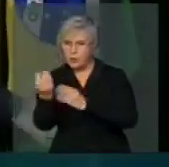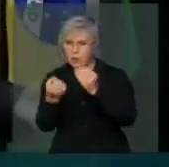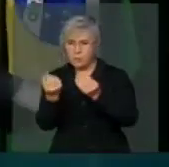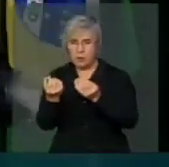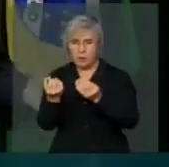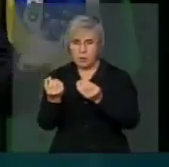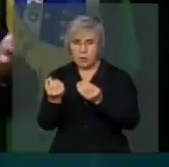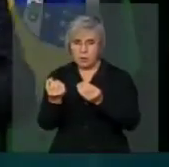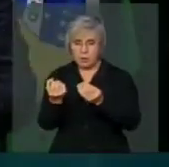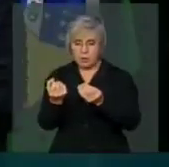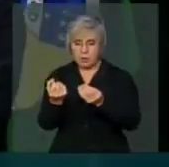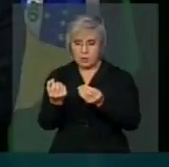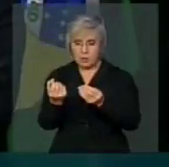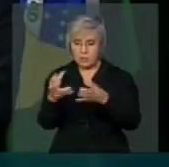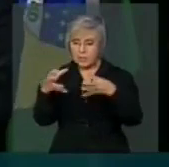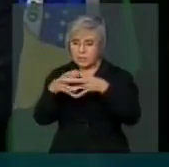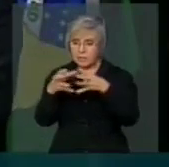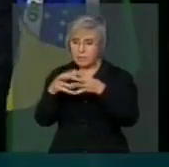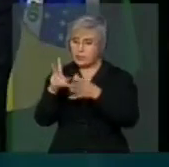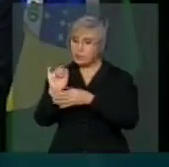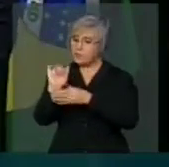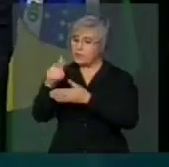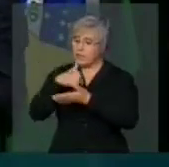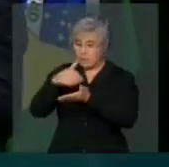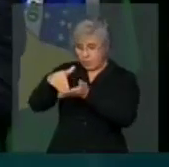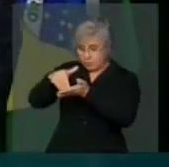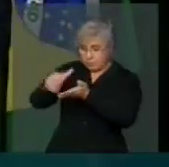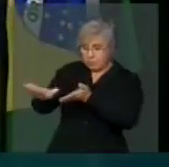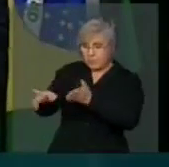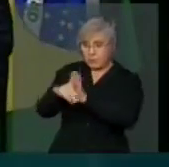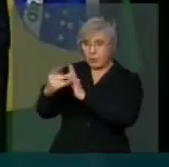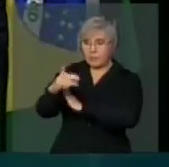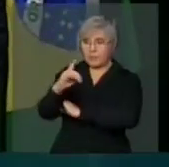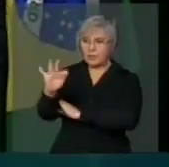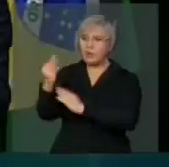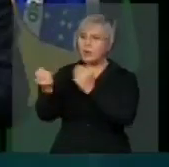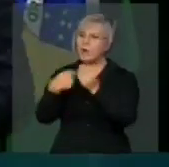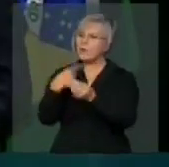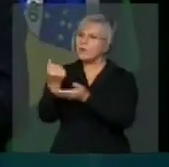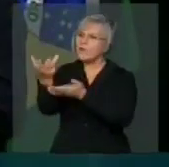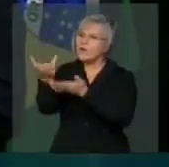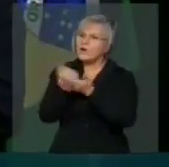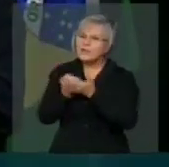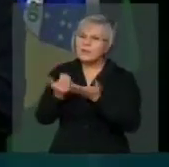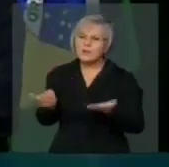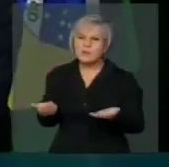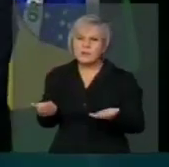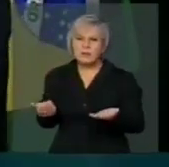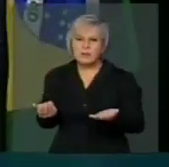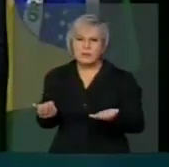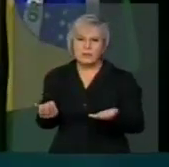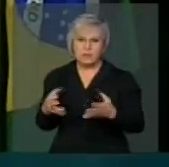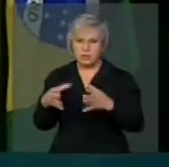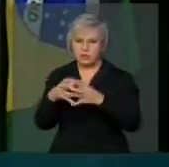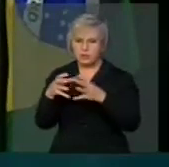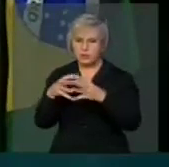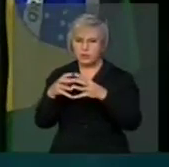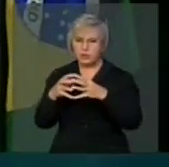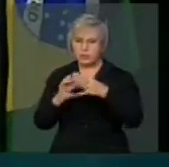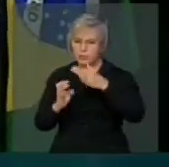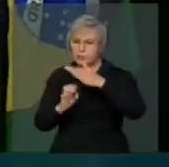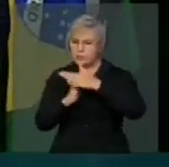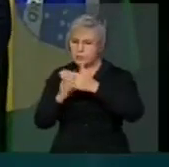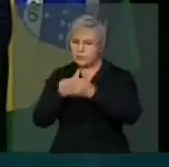para fora no Distrito Federal, como é que eu poderia receber algum tipo de propina de um